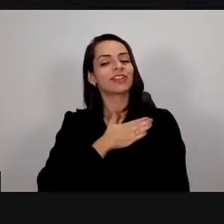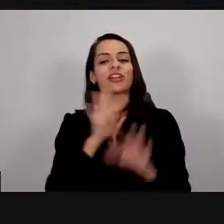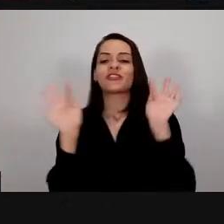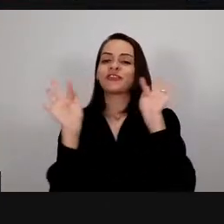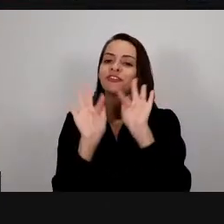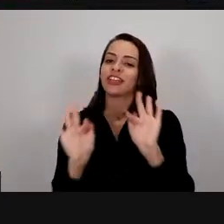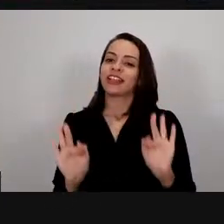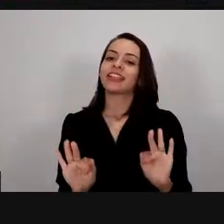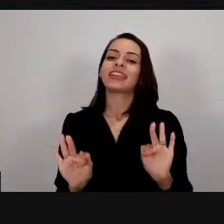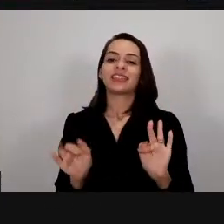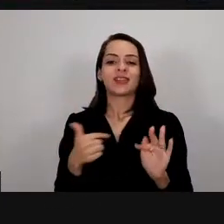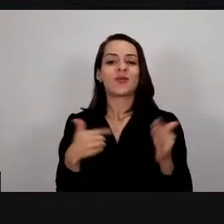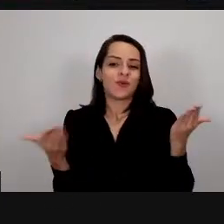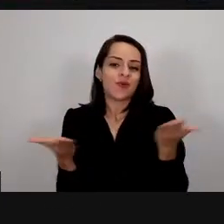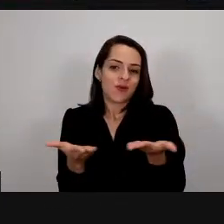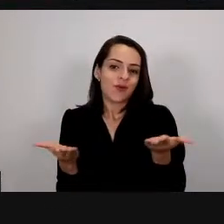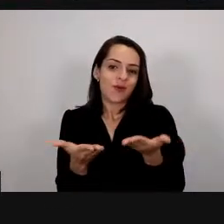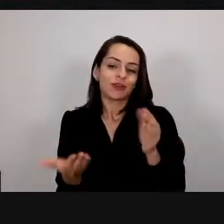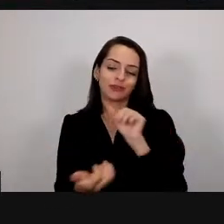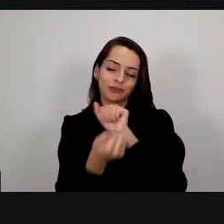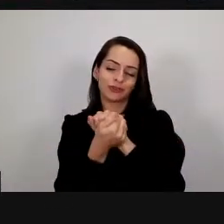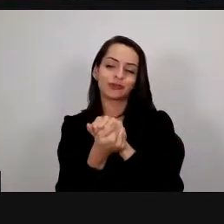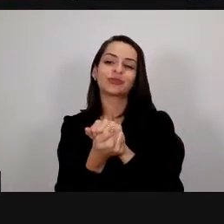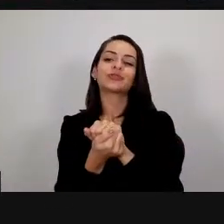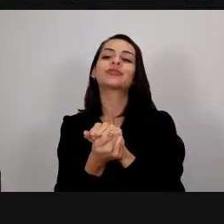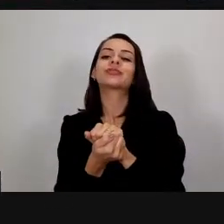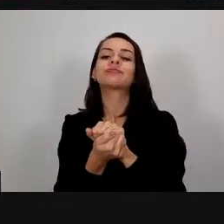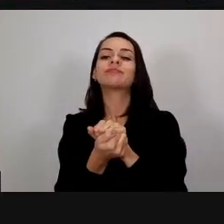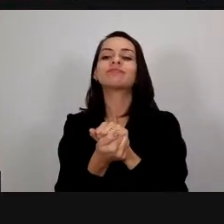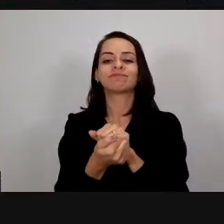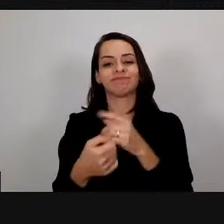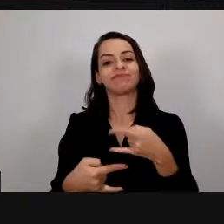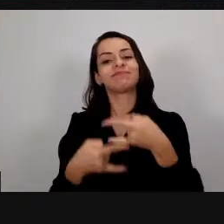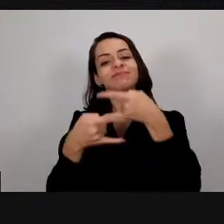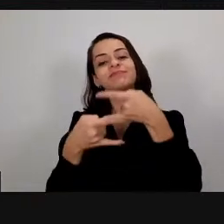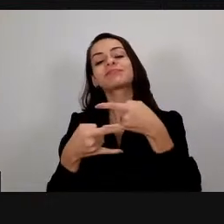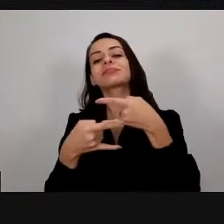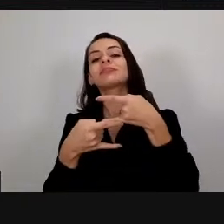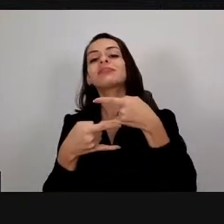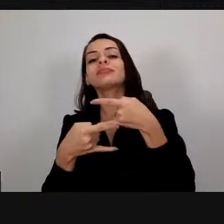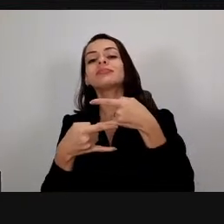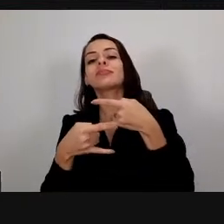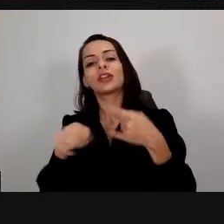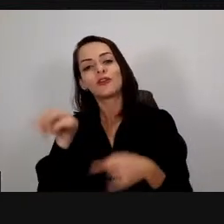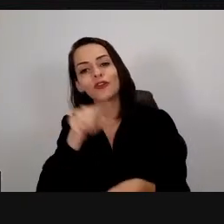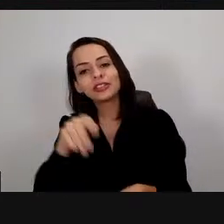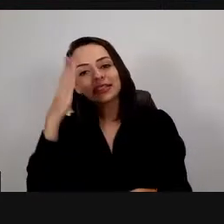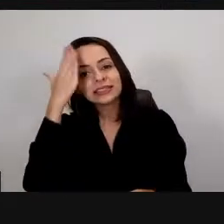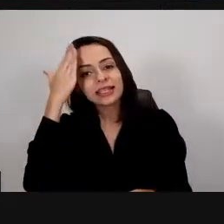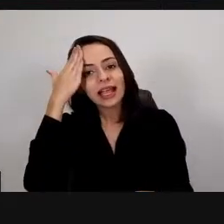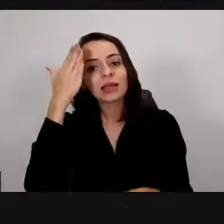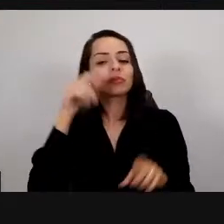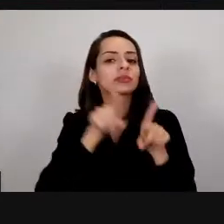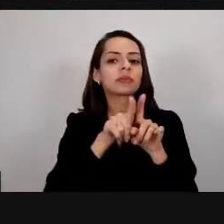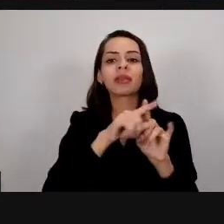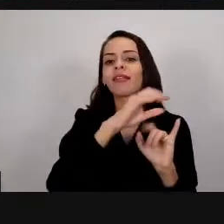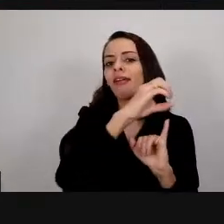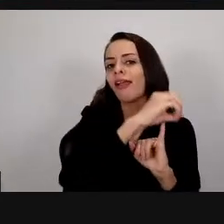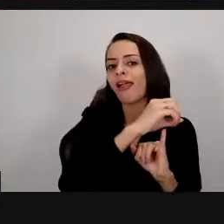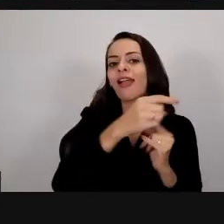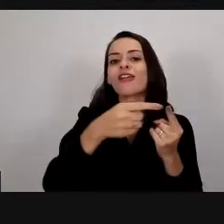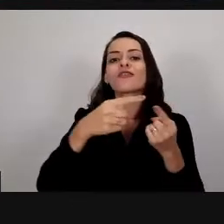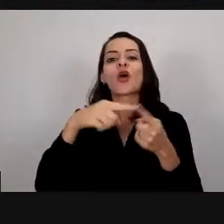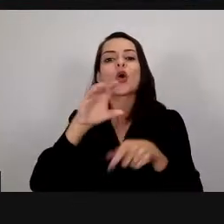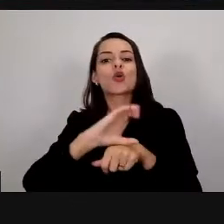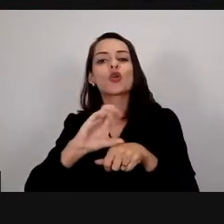parte dessa mesa aqui com vocês eu acho que você sabe e meus colegas sabem tanto do IafimG quanto do Vete do FUT quem